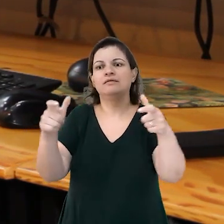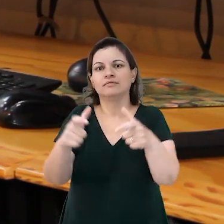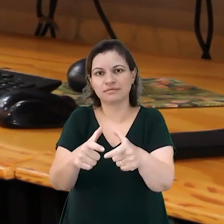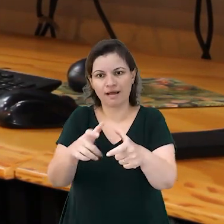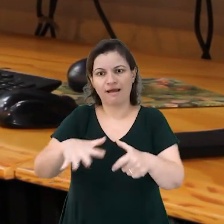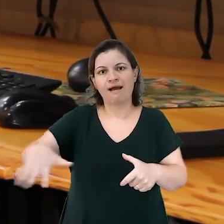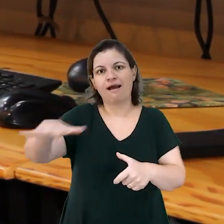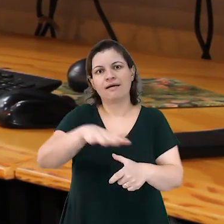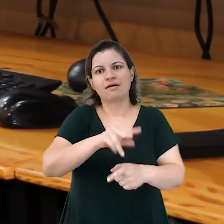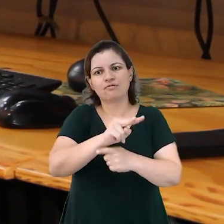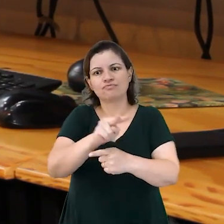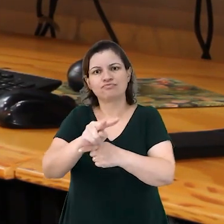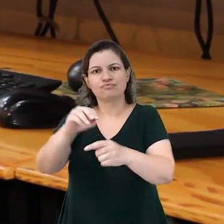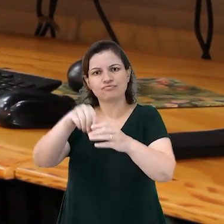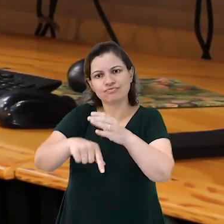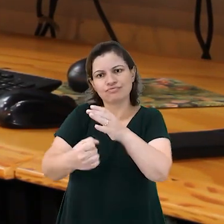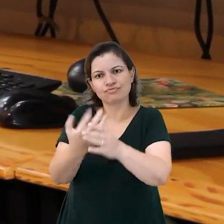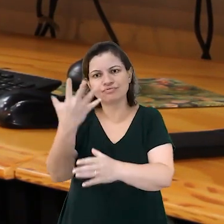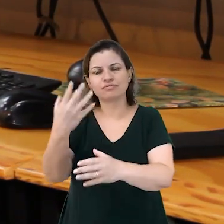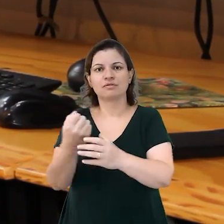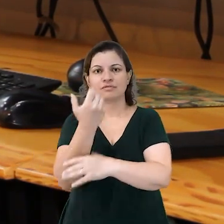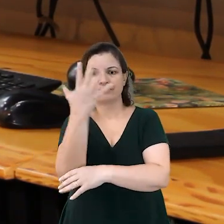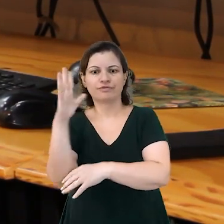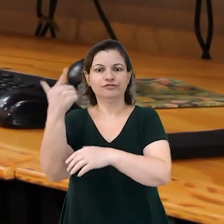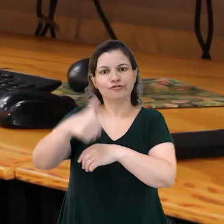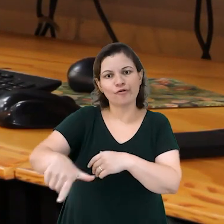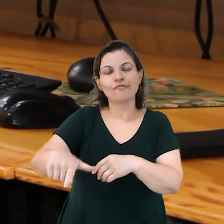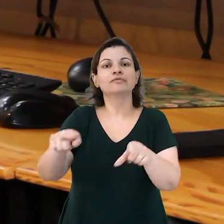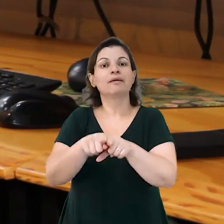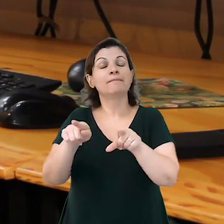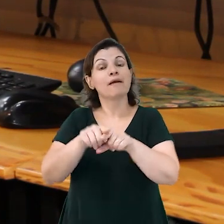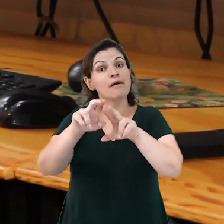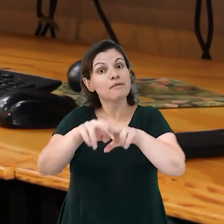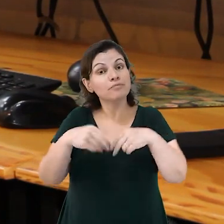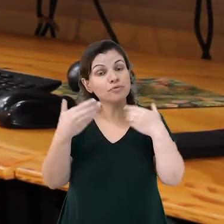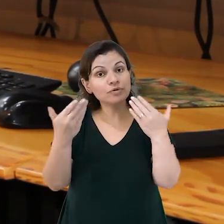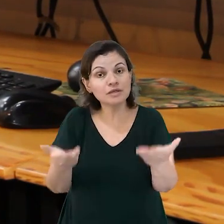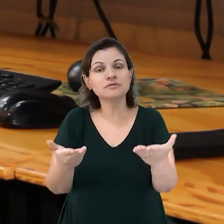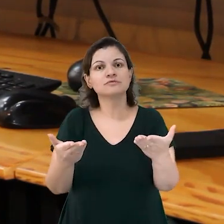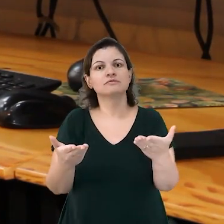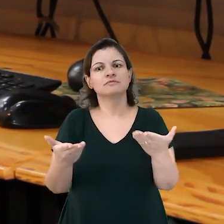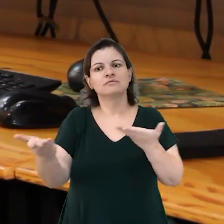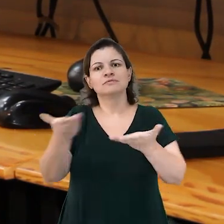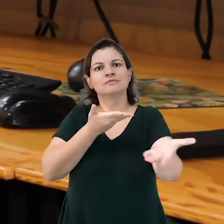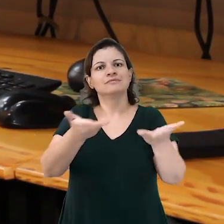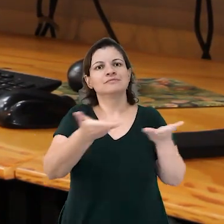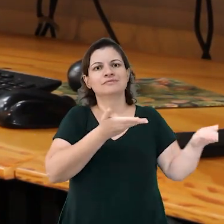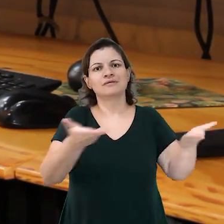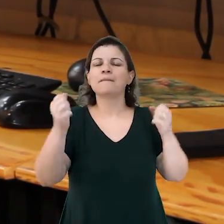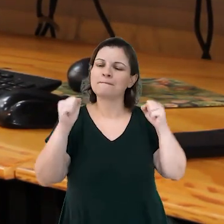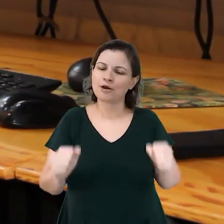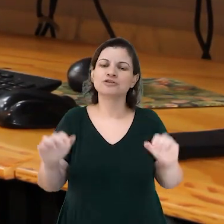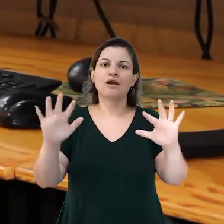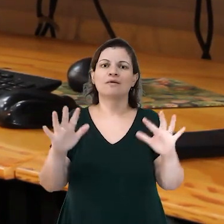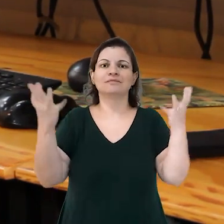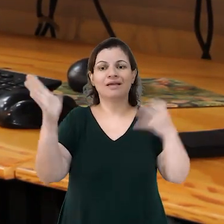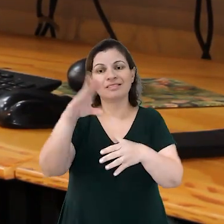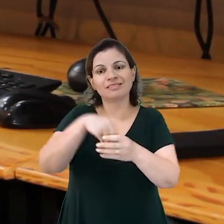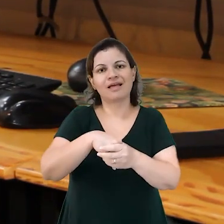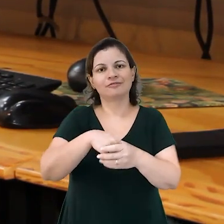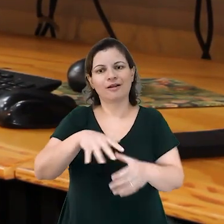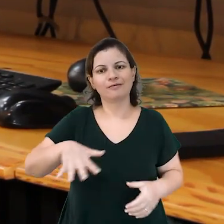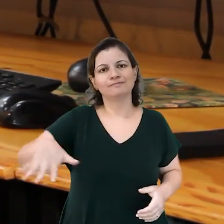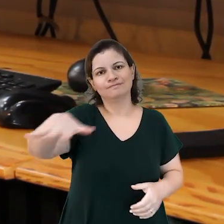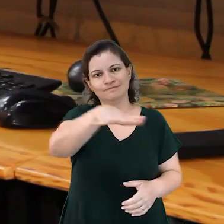e diminuição de áreas de cultivo, de reflorestamento, e com isso, as interações que podem estar ocorrendo